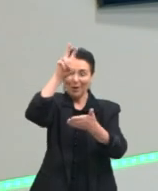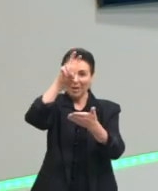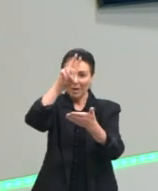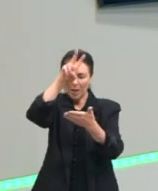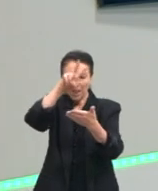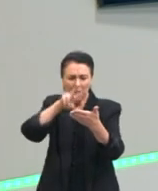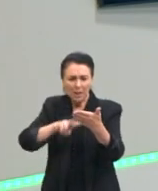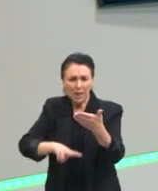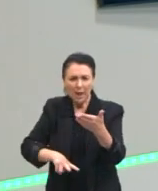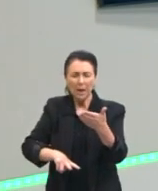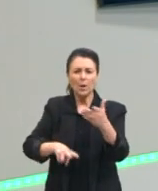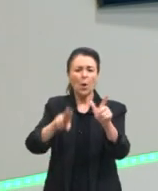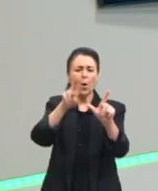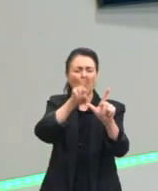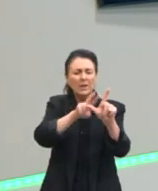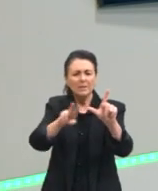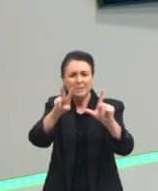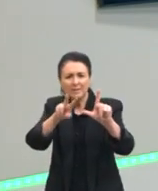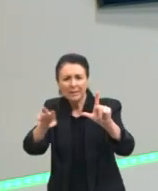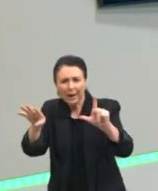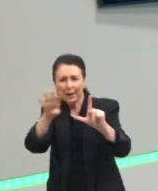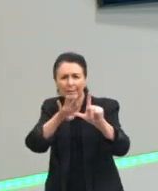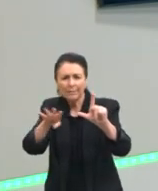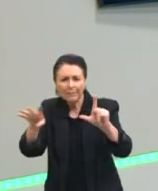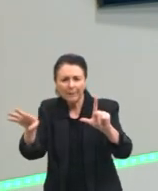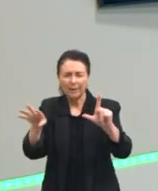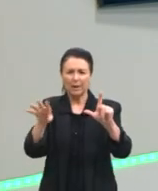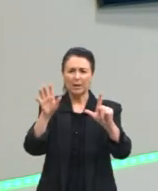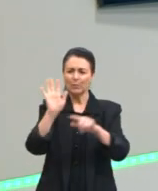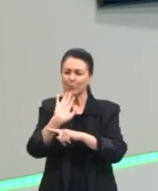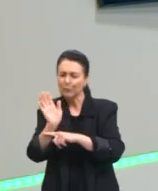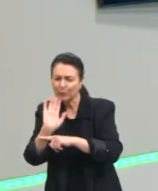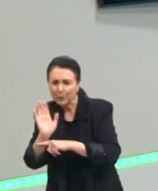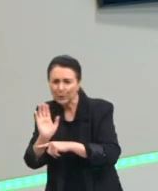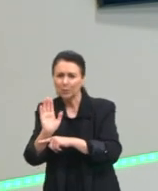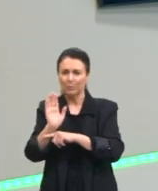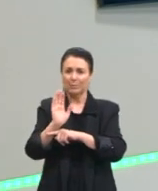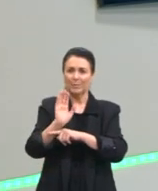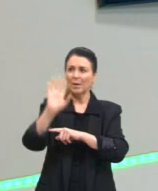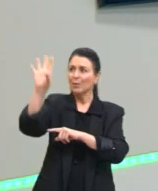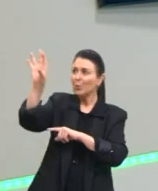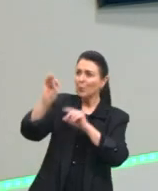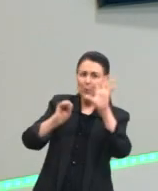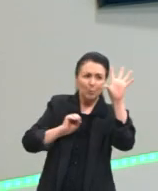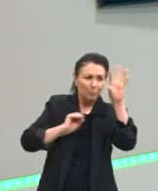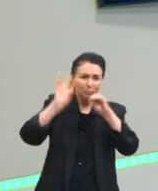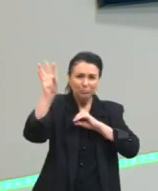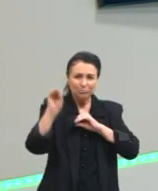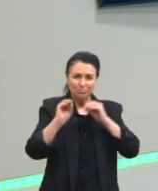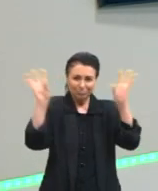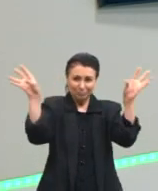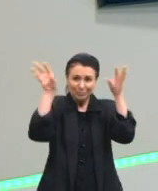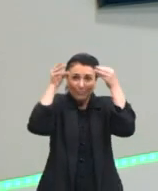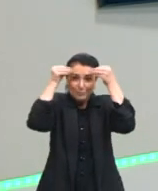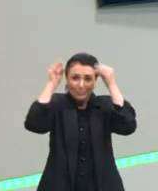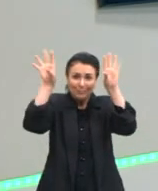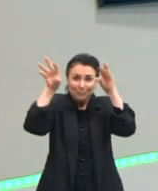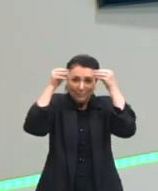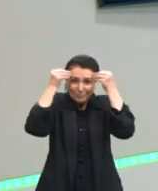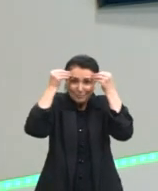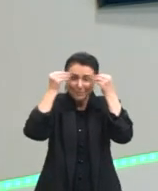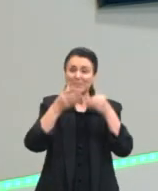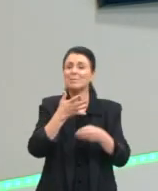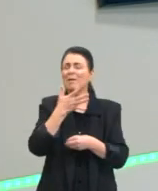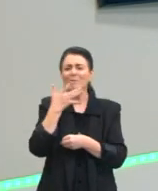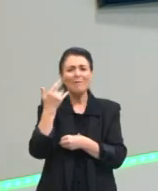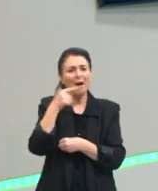assistam séries, assistam filmes, recolham material cultural. Quanto mais material vocês tiverem, mais fácil vai